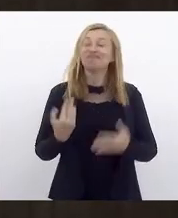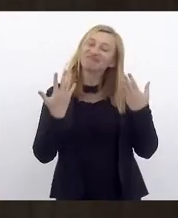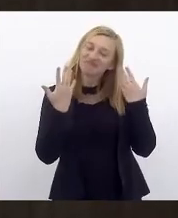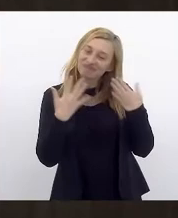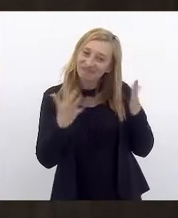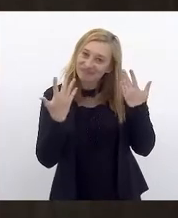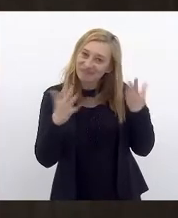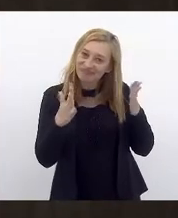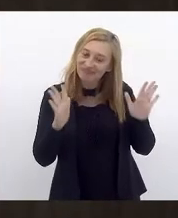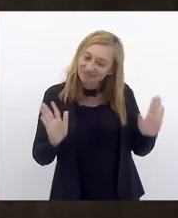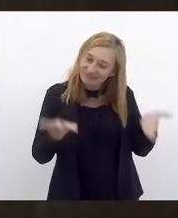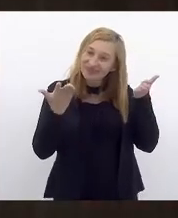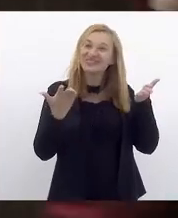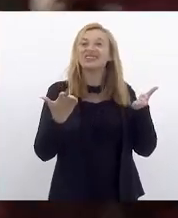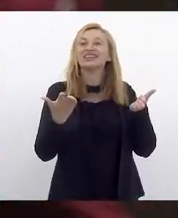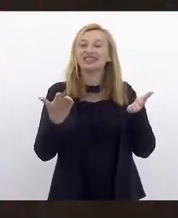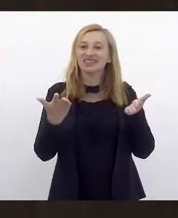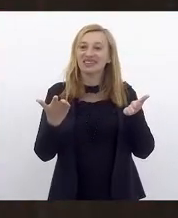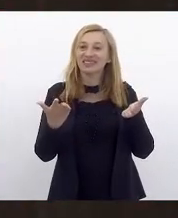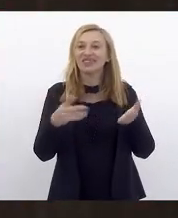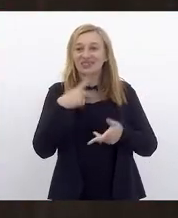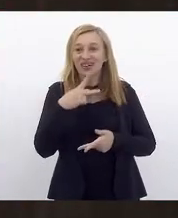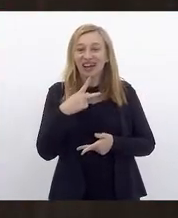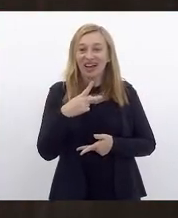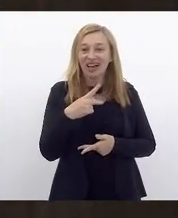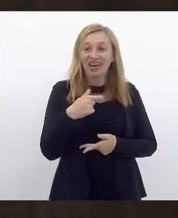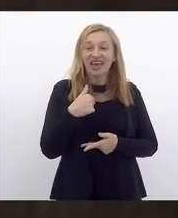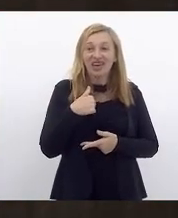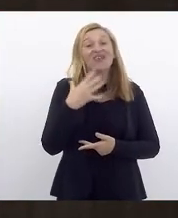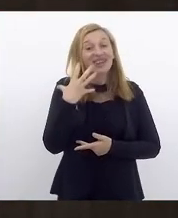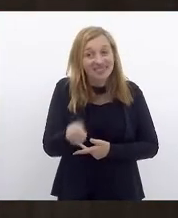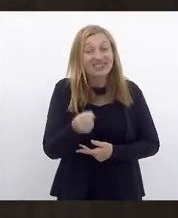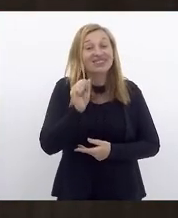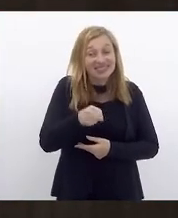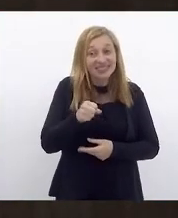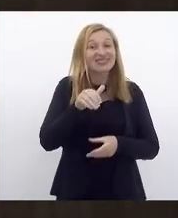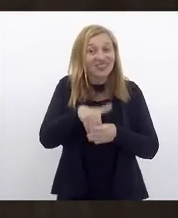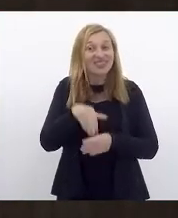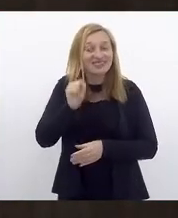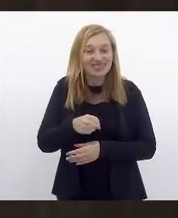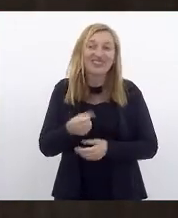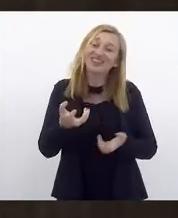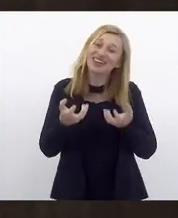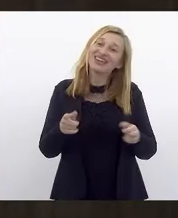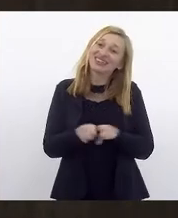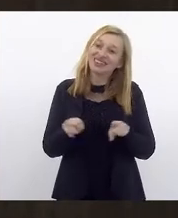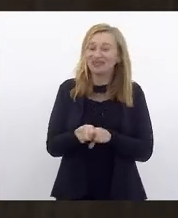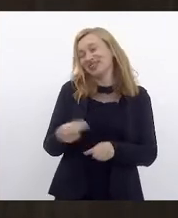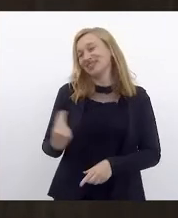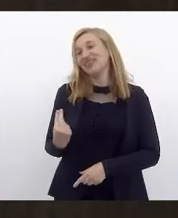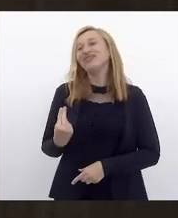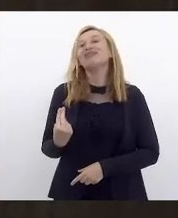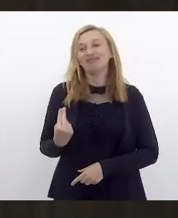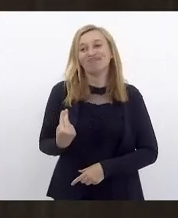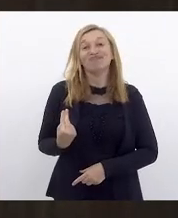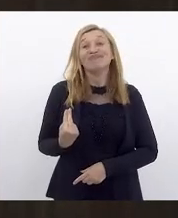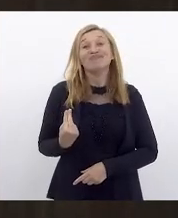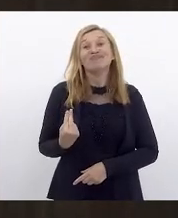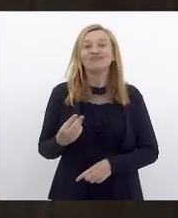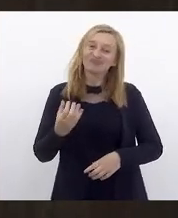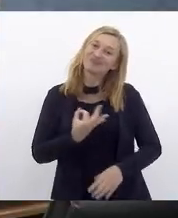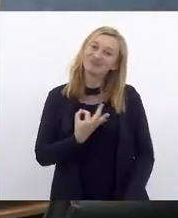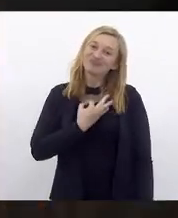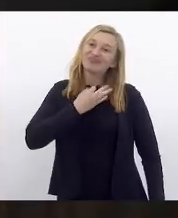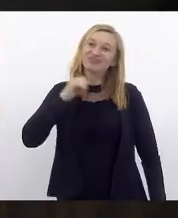parabenizando pela essa iniciativa, e dizer que eu sou favorável, meu voto é sim, mas eu queria também solicitar a coautoria da medalha